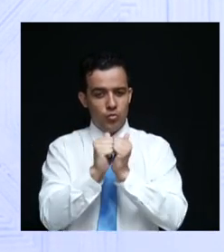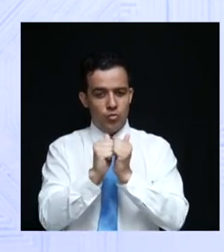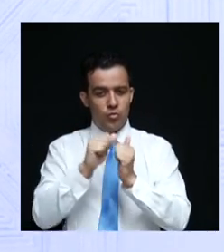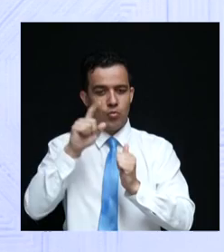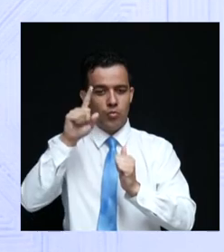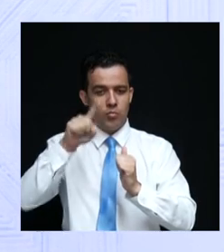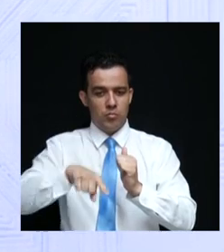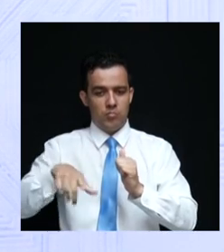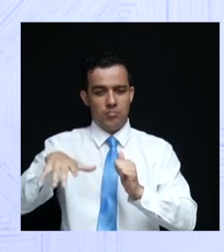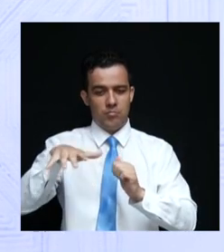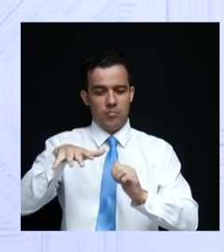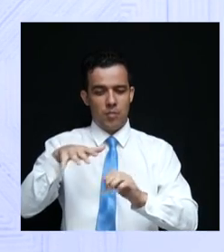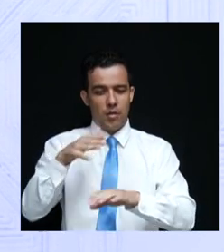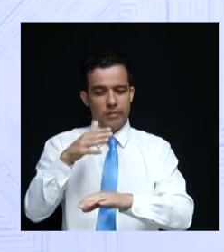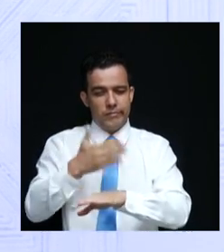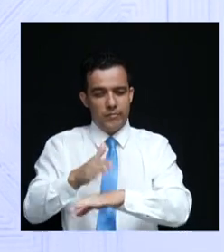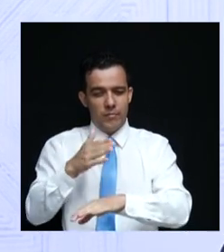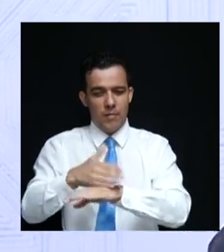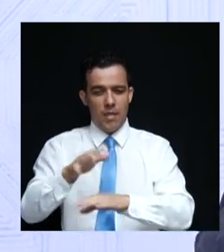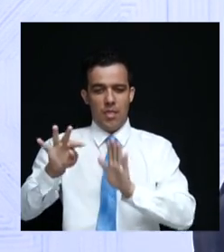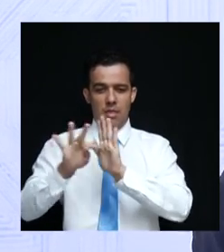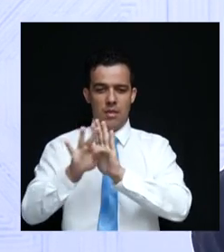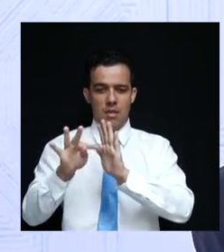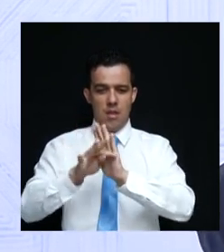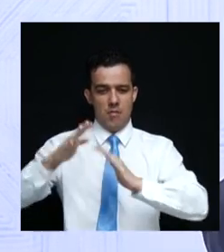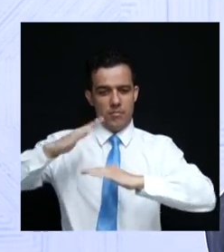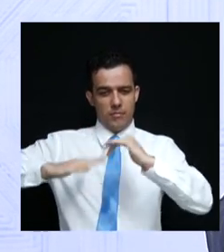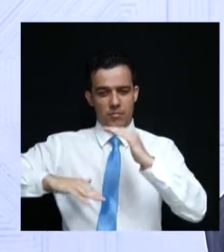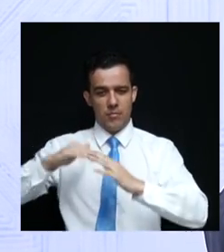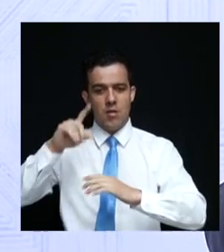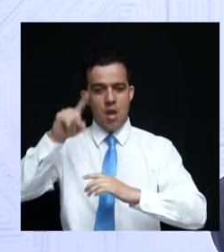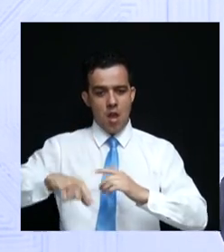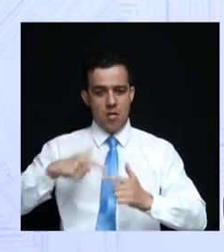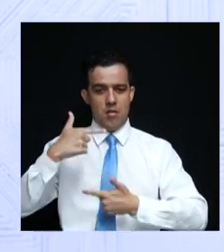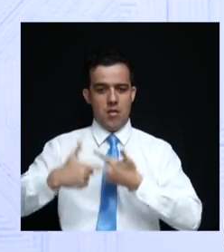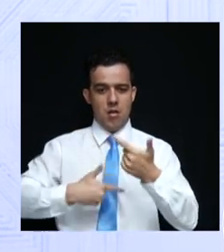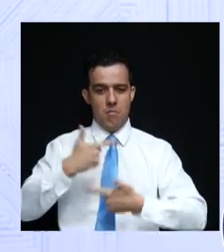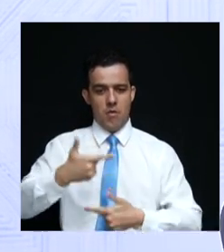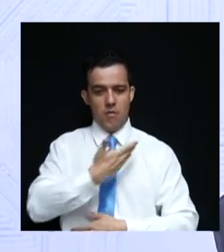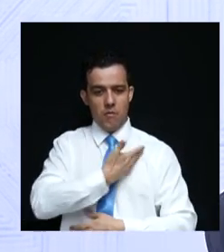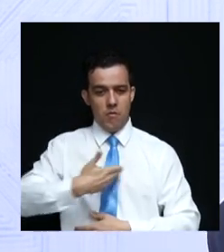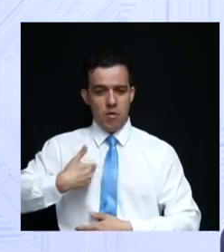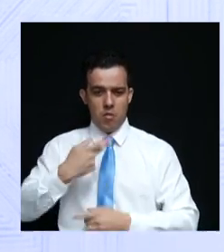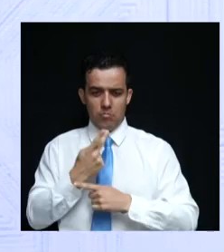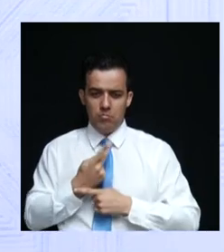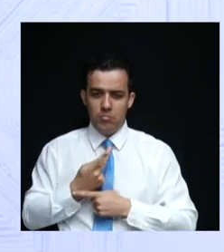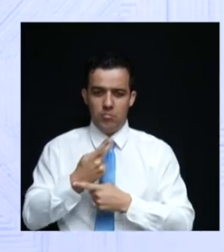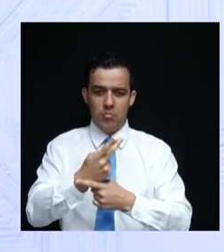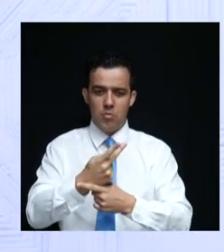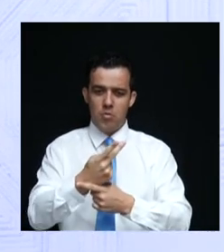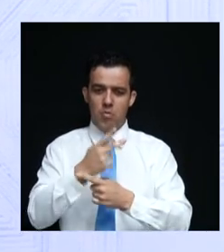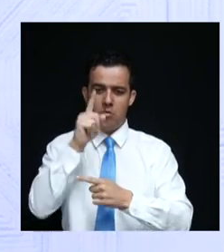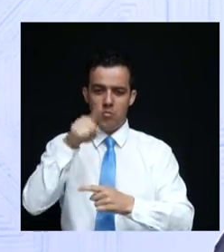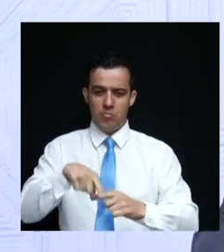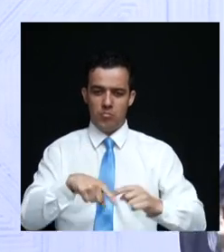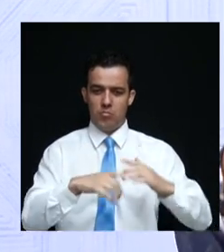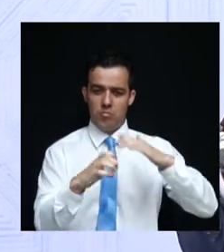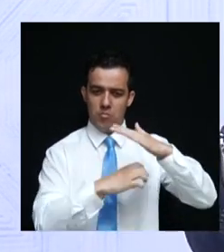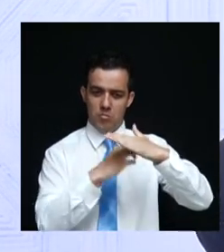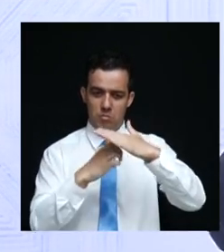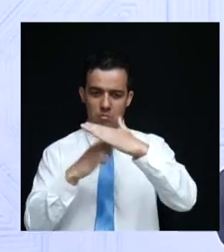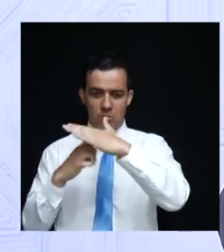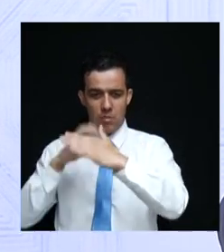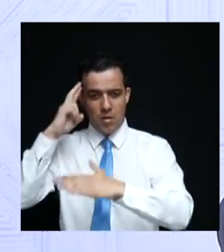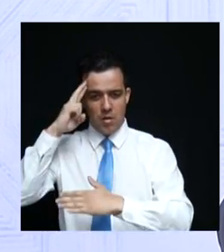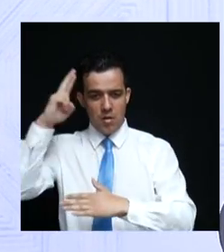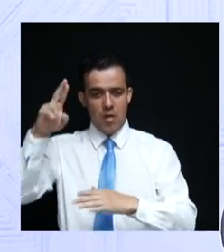técnico profissionalizante. Esta é a ação do governo. Buscarei os empresários, buscarei